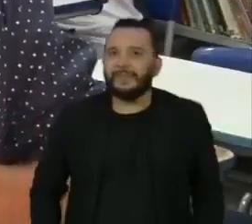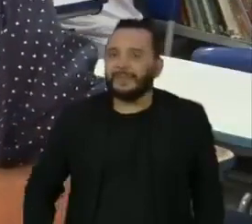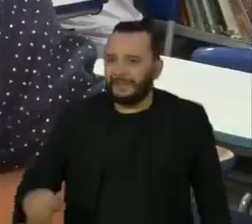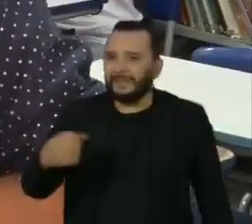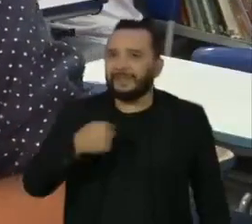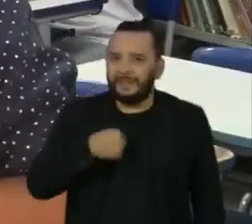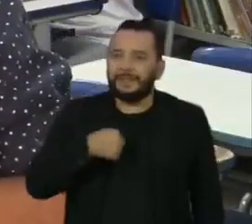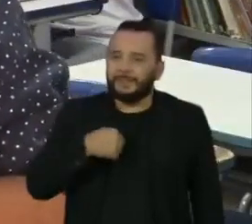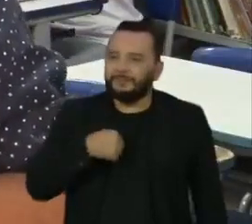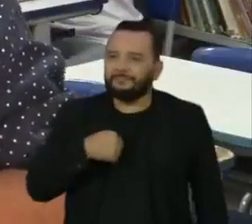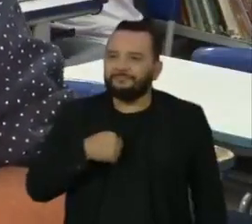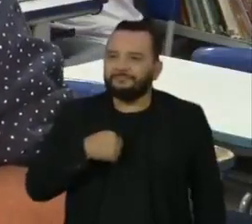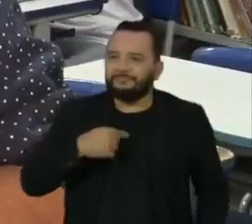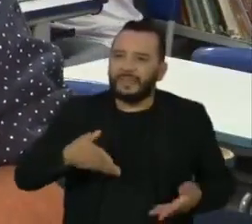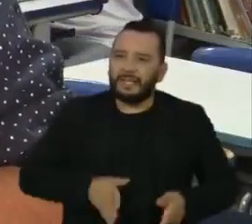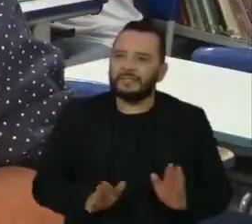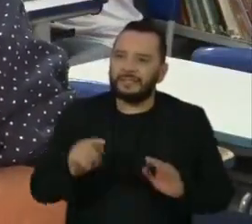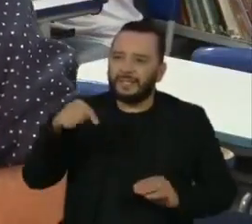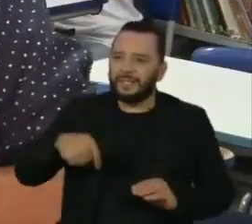fruto dessa cidade.